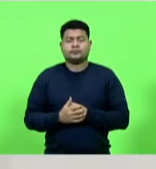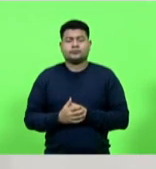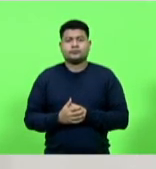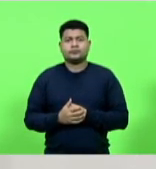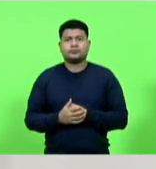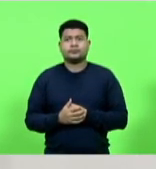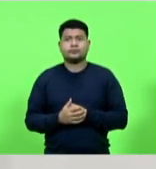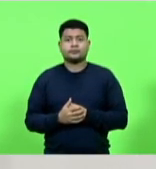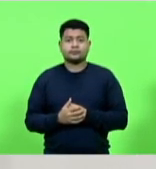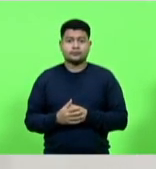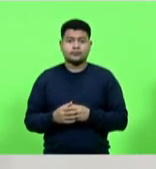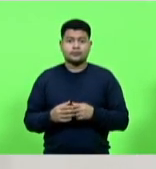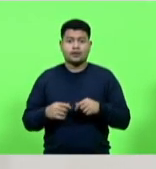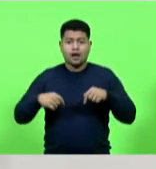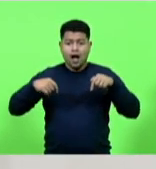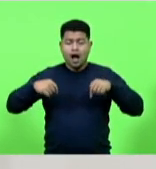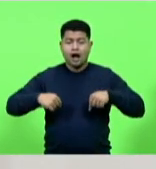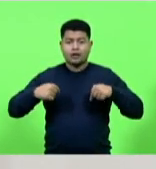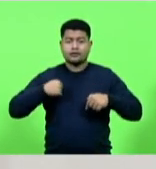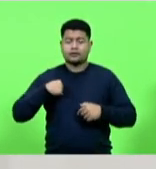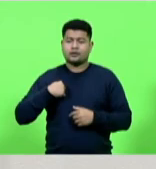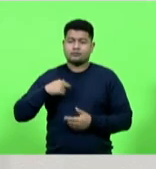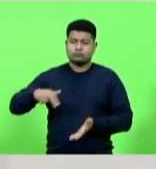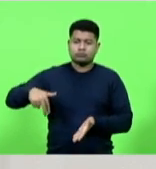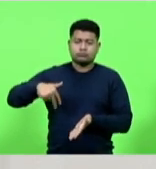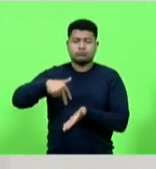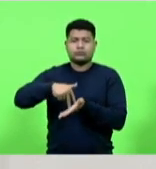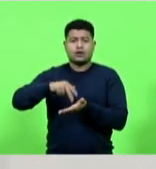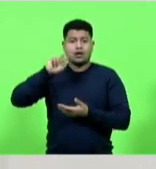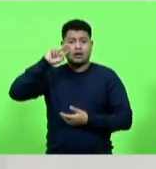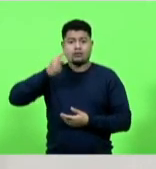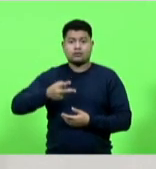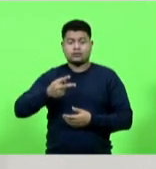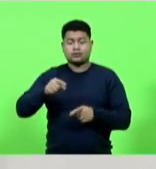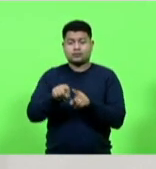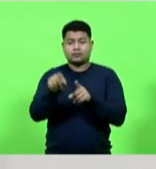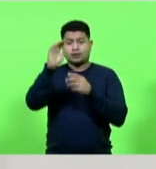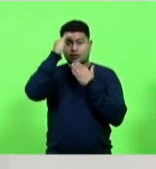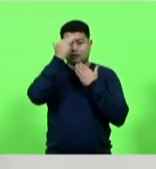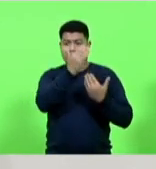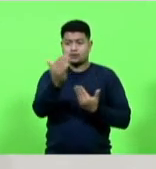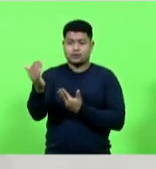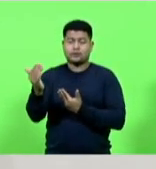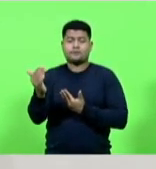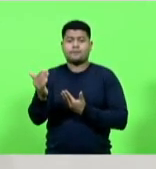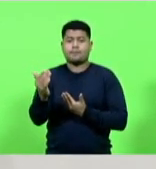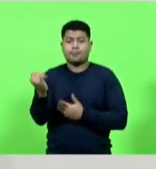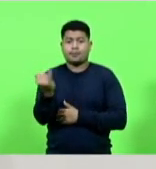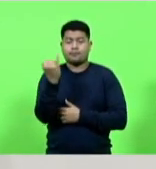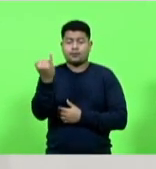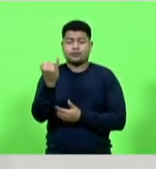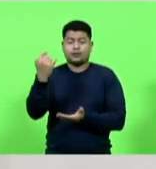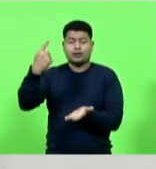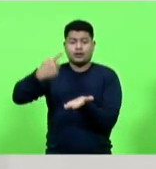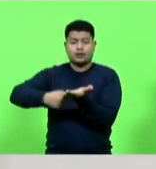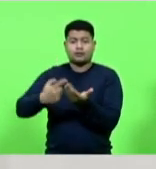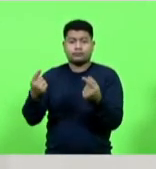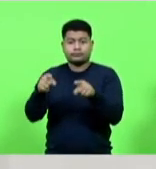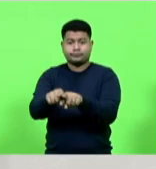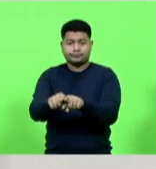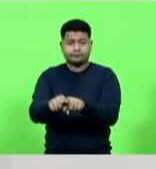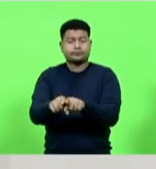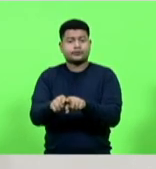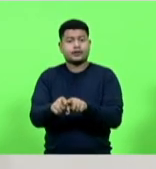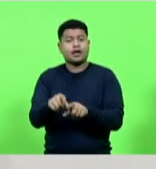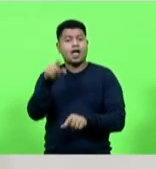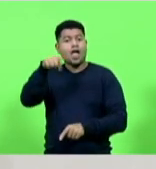ainda que aqui me caiba o papel de reconhecer e agradecer a importância dessa parceria é imprecedível lembrar